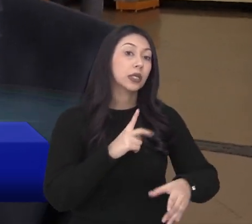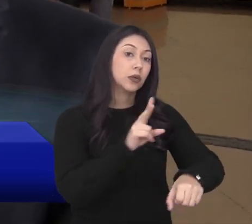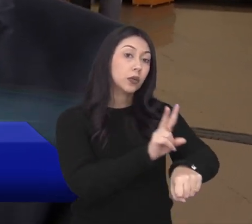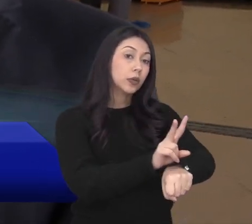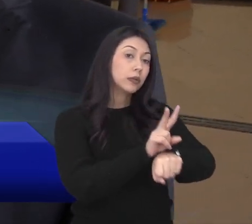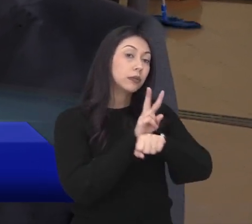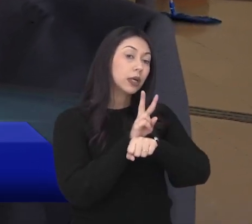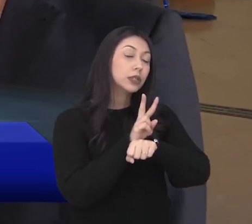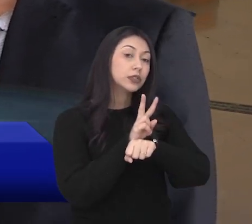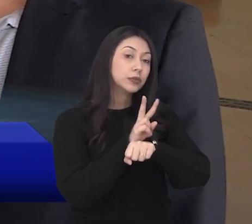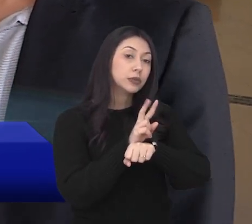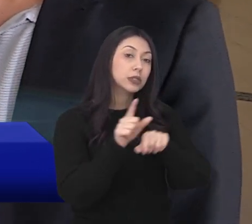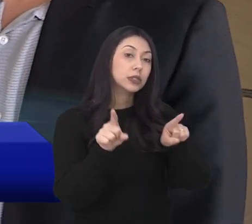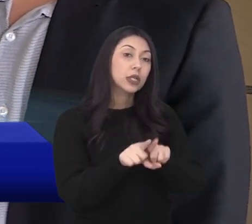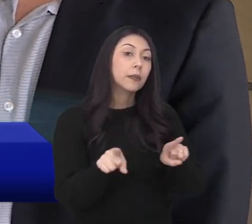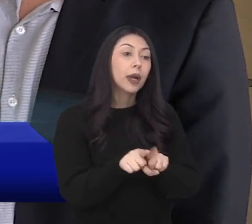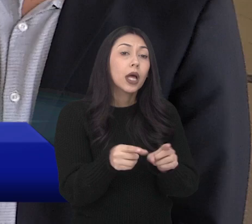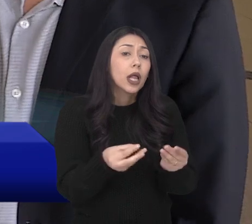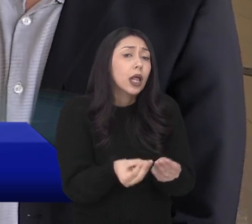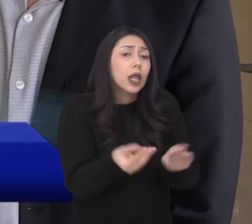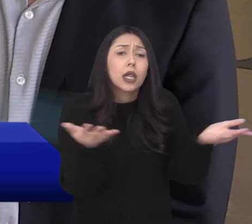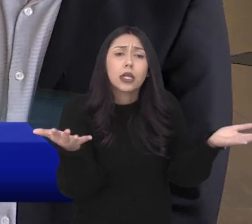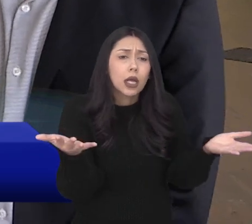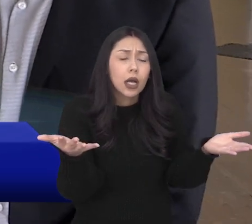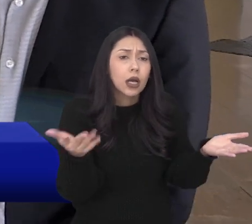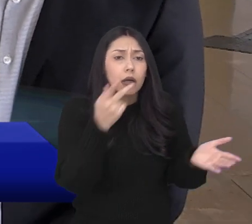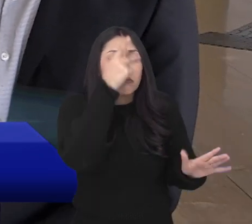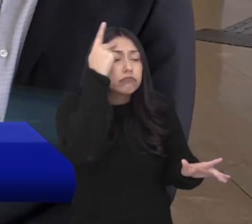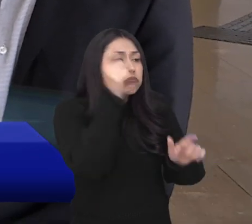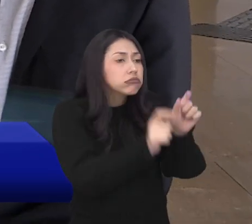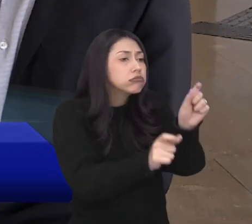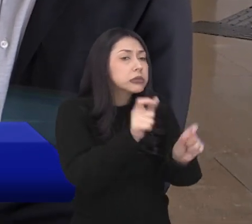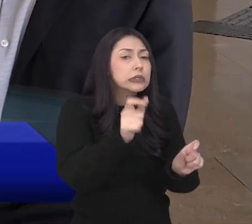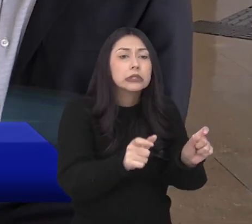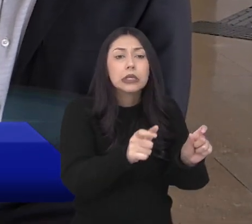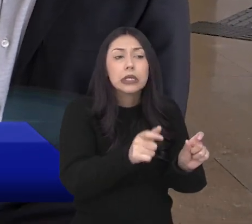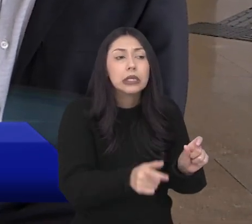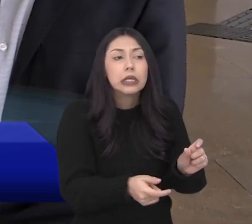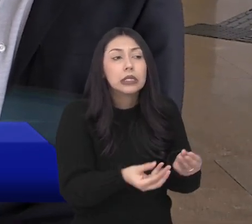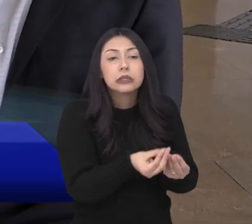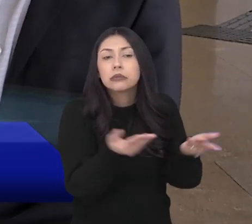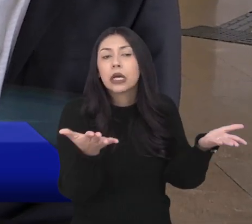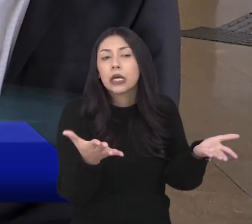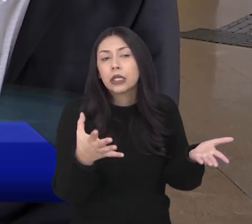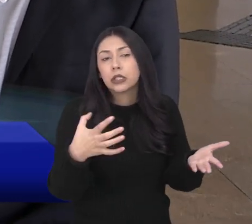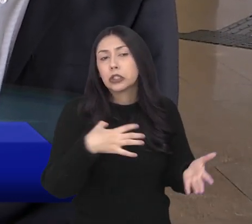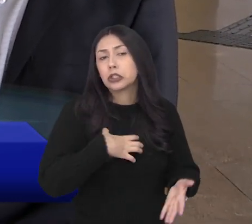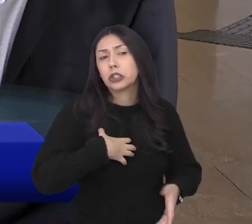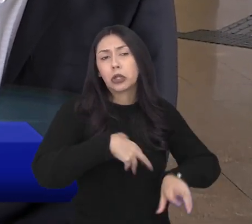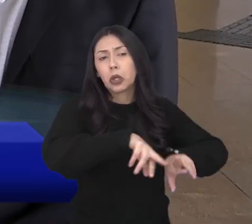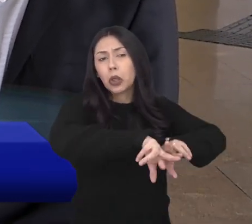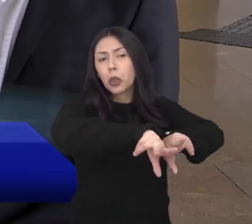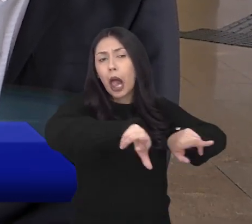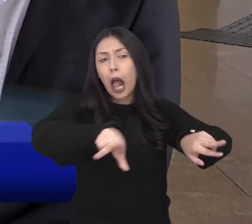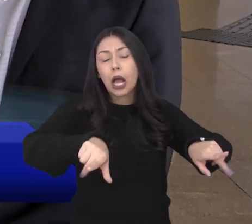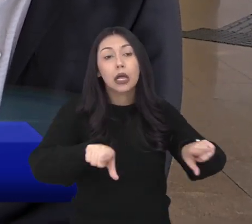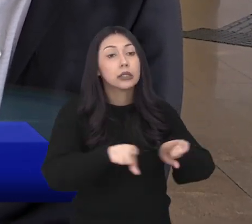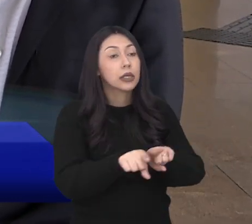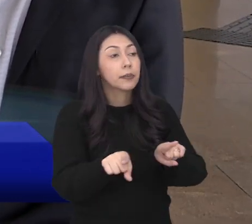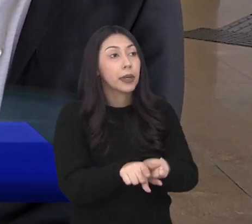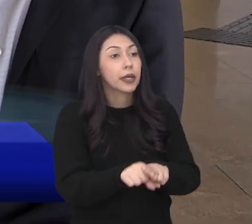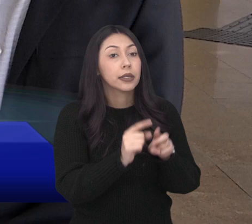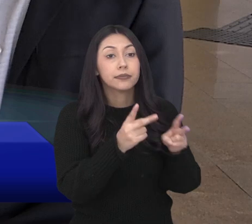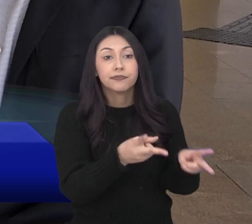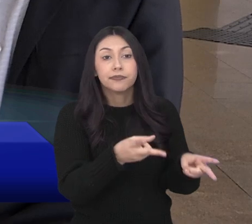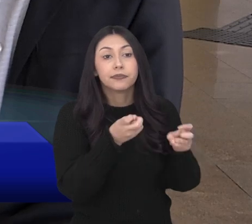o empréstimo acaba sendo oferecido ali para a pessoa que tem conta no banco, de várias formas.